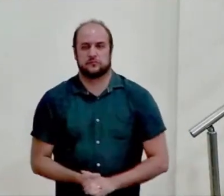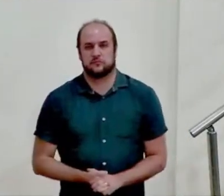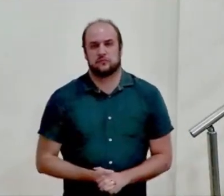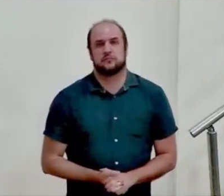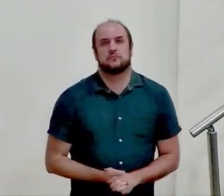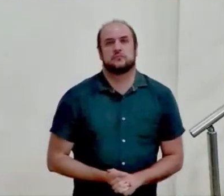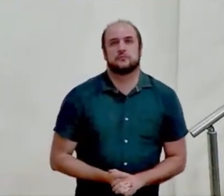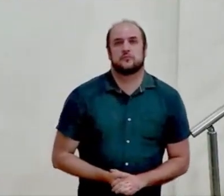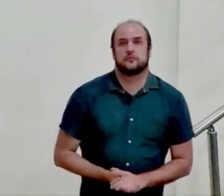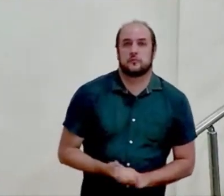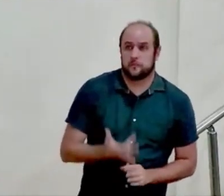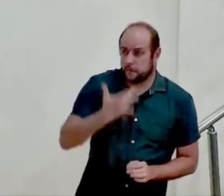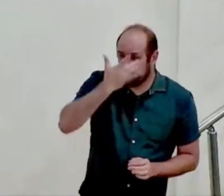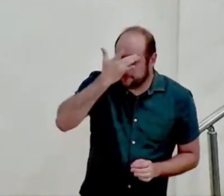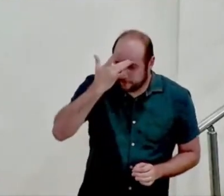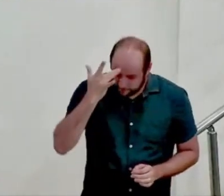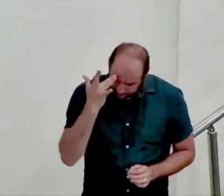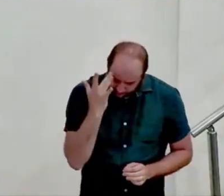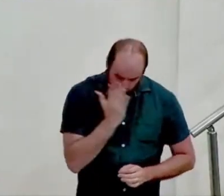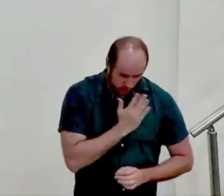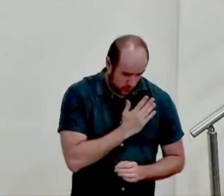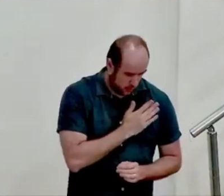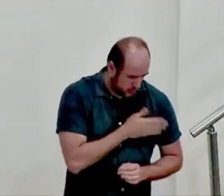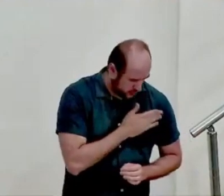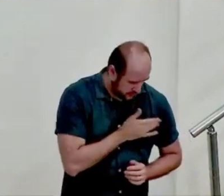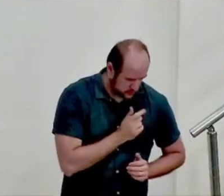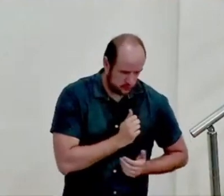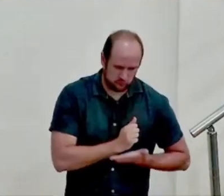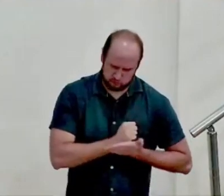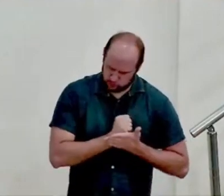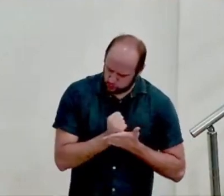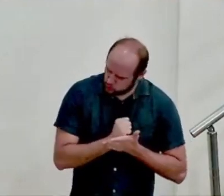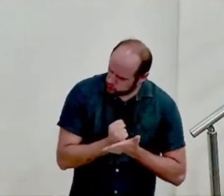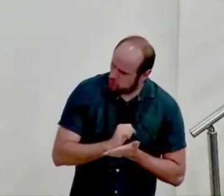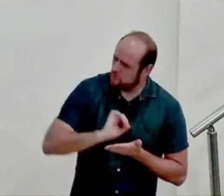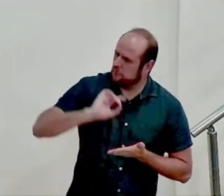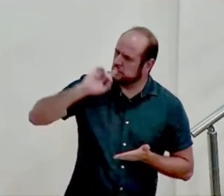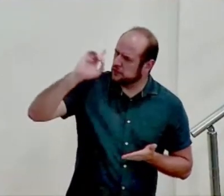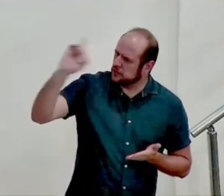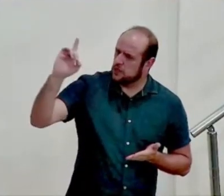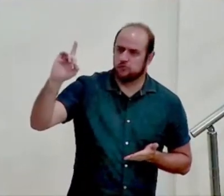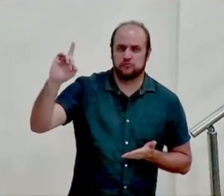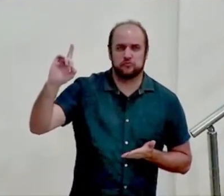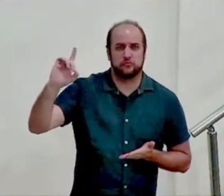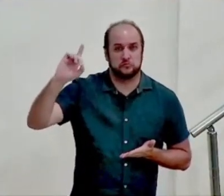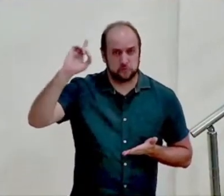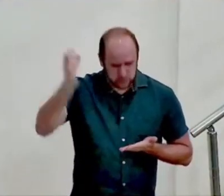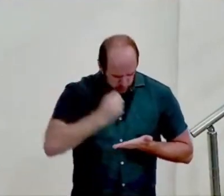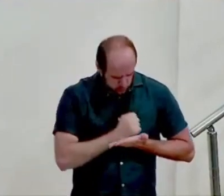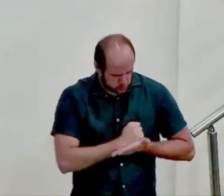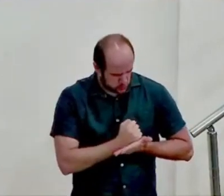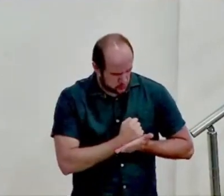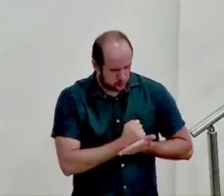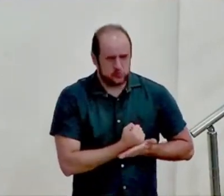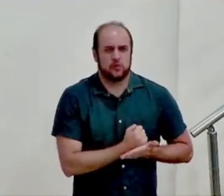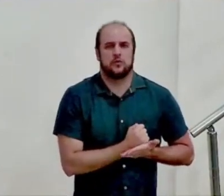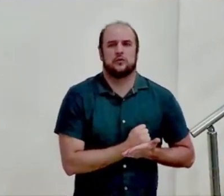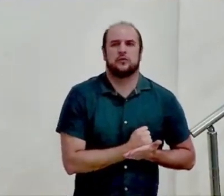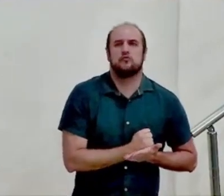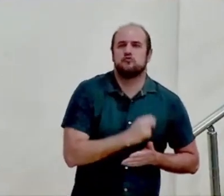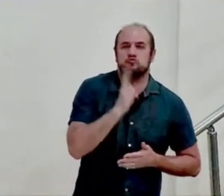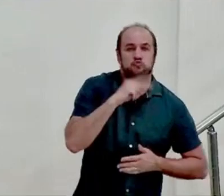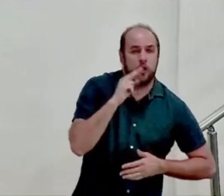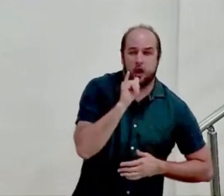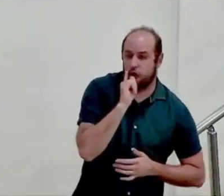essa pessoa cujo coração é governado por Deus porque seu coração é governado por Deus ele nunca fala